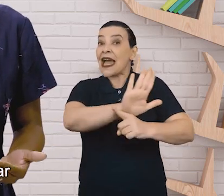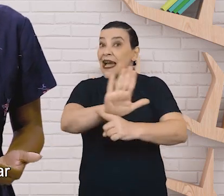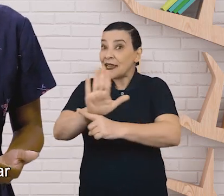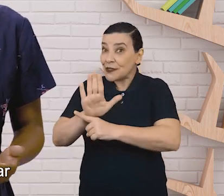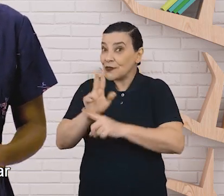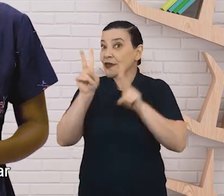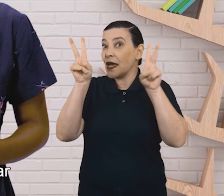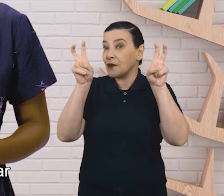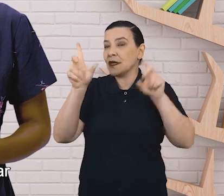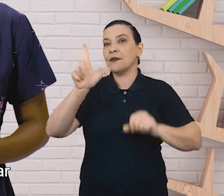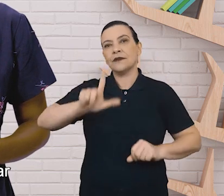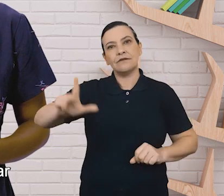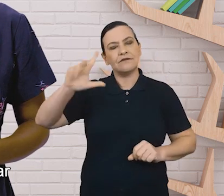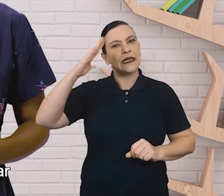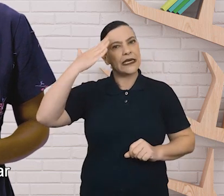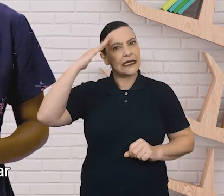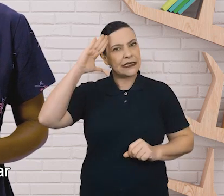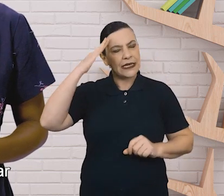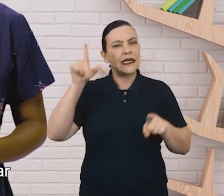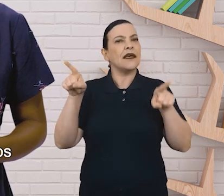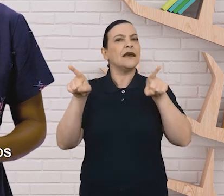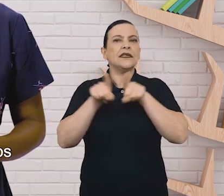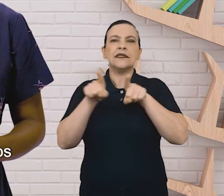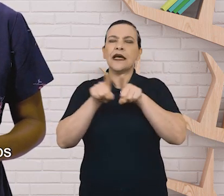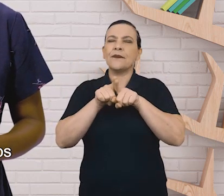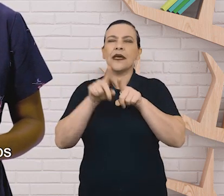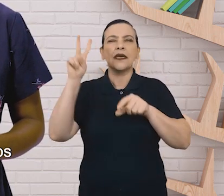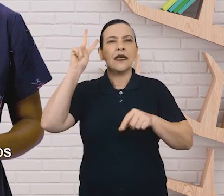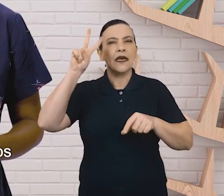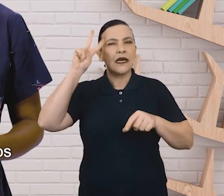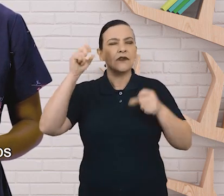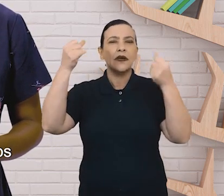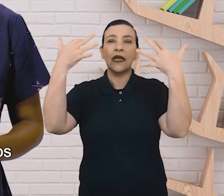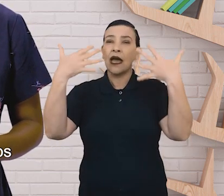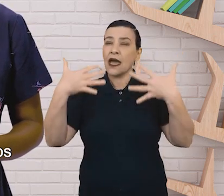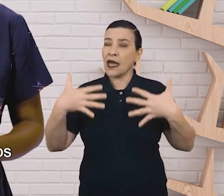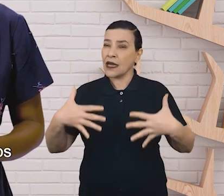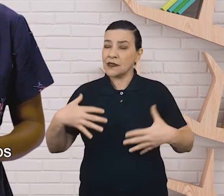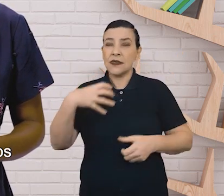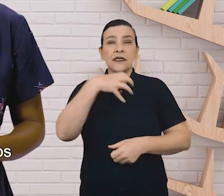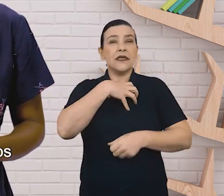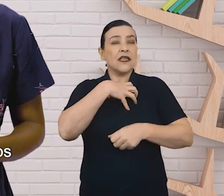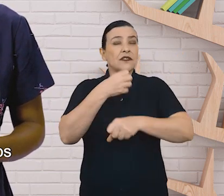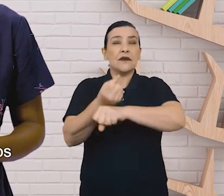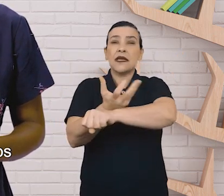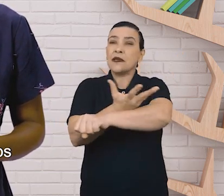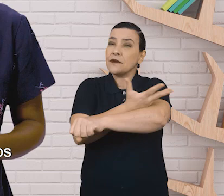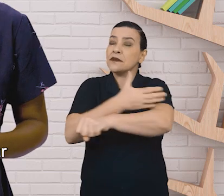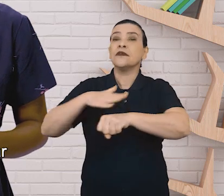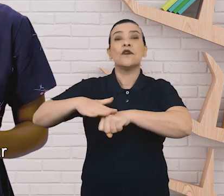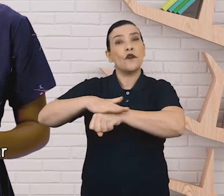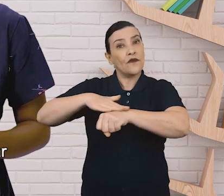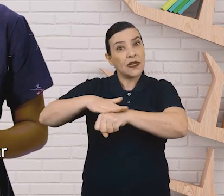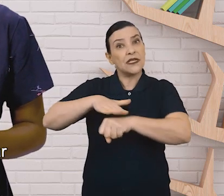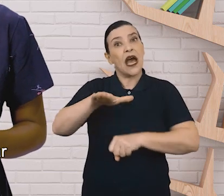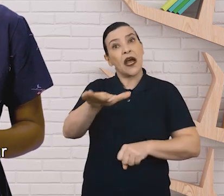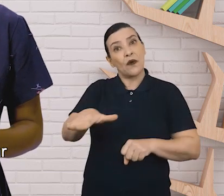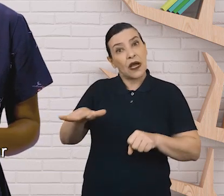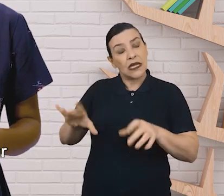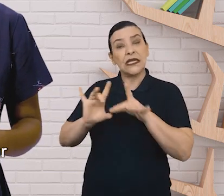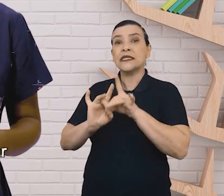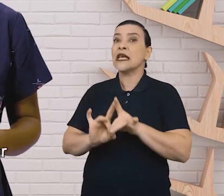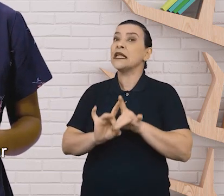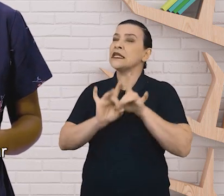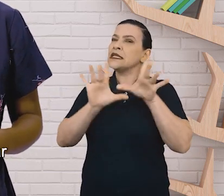fruição literária, esta história permite falar sobre a expressão de sentimentos e emoções com as crianças. Ela possibilita